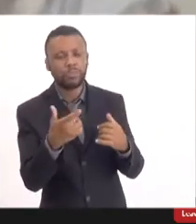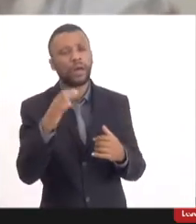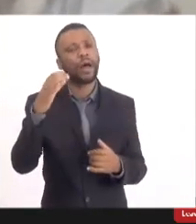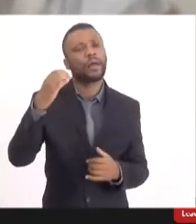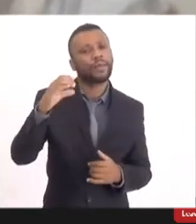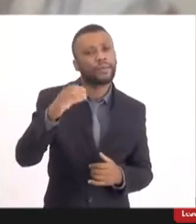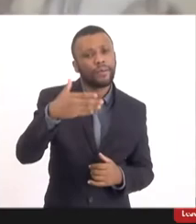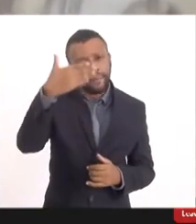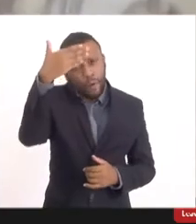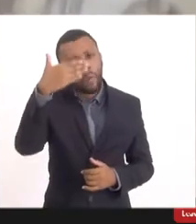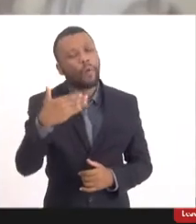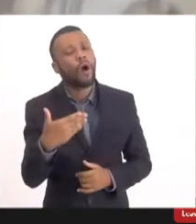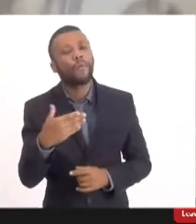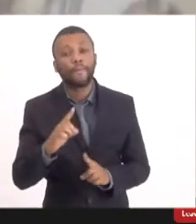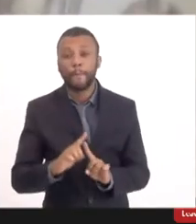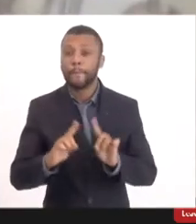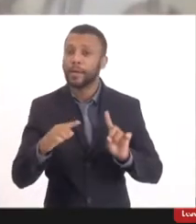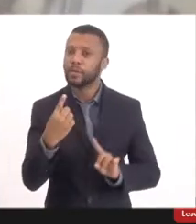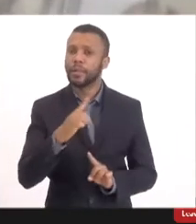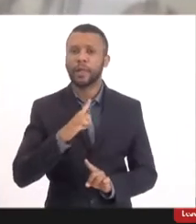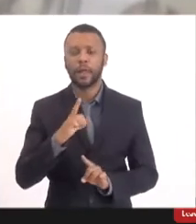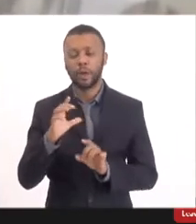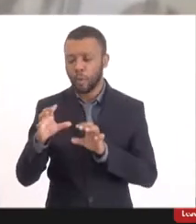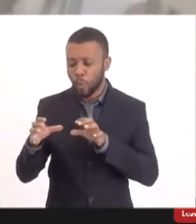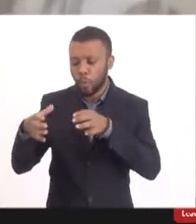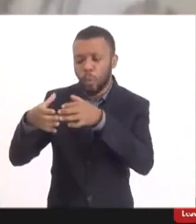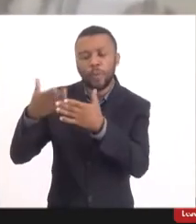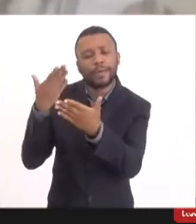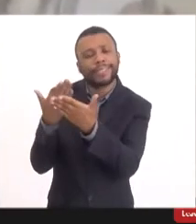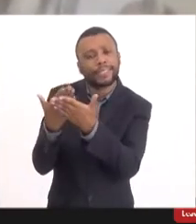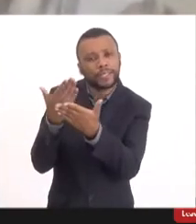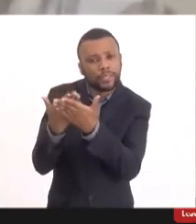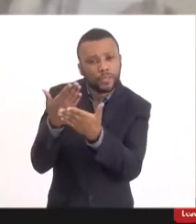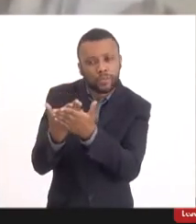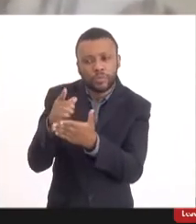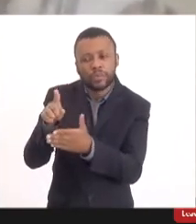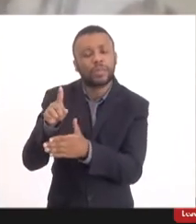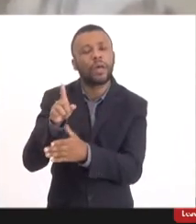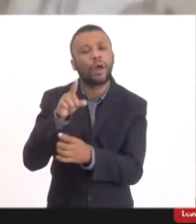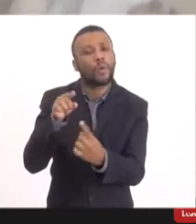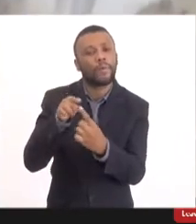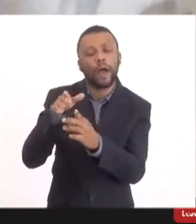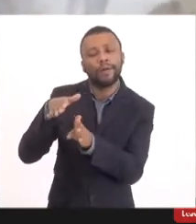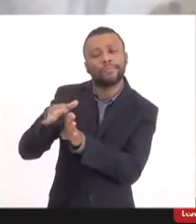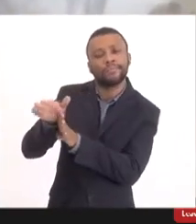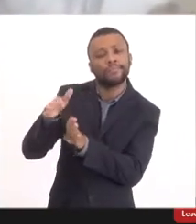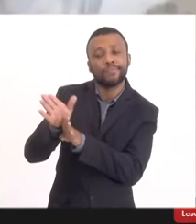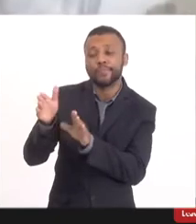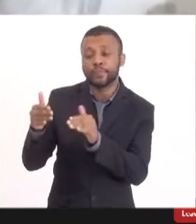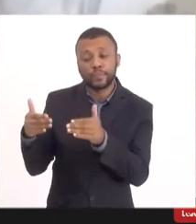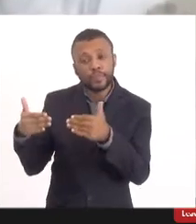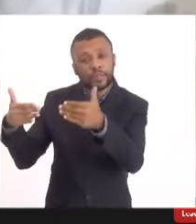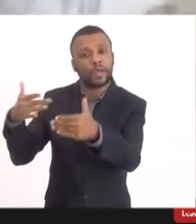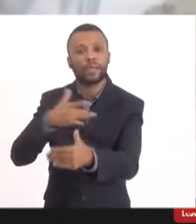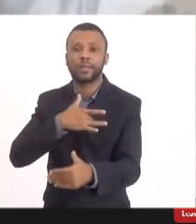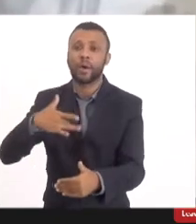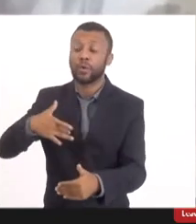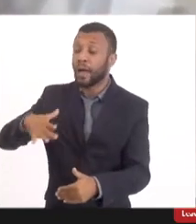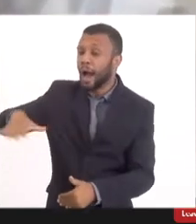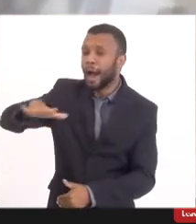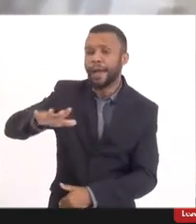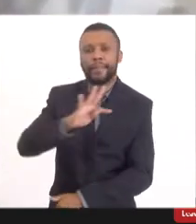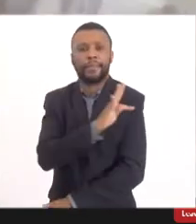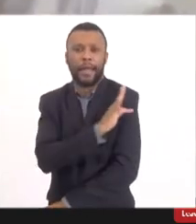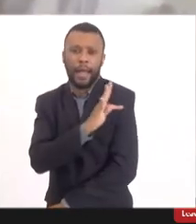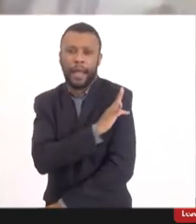a gente tem um grupo que estuda isso, que acessora o Ministério da Saúde, que acessora a área técnica do Ministério da Saúde